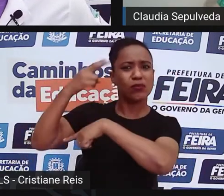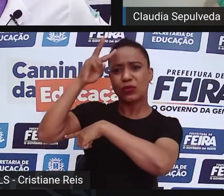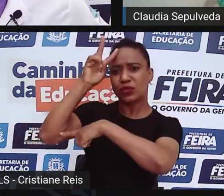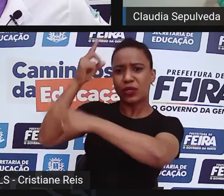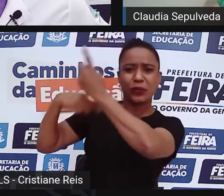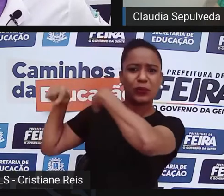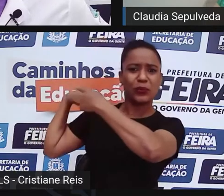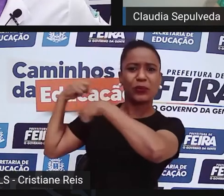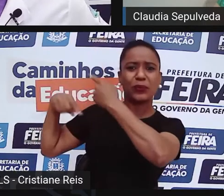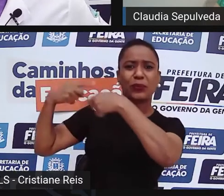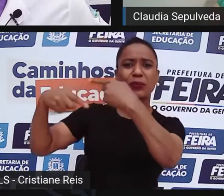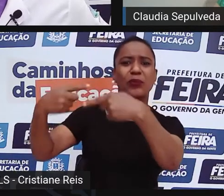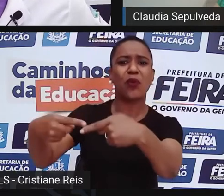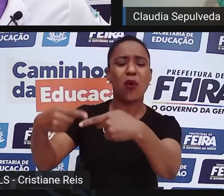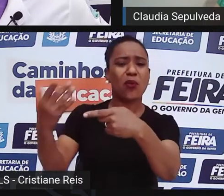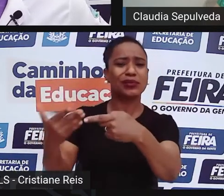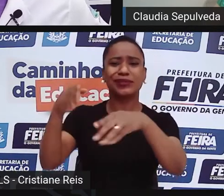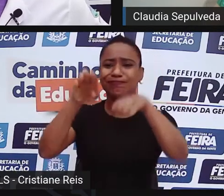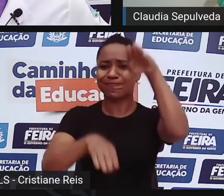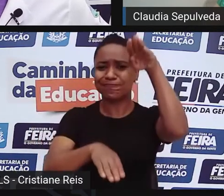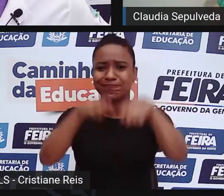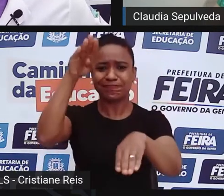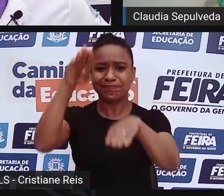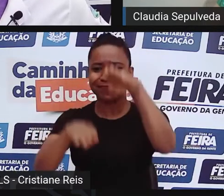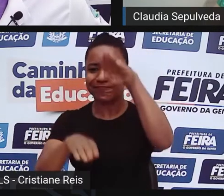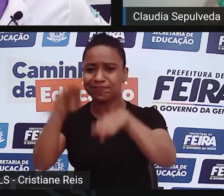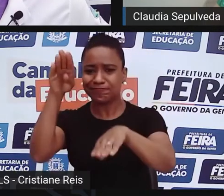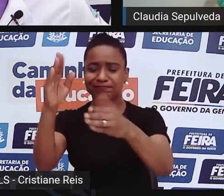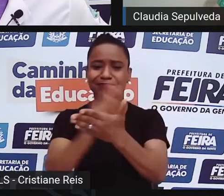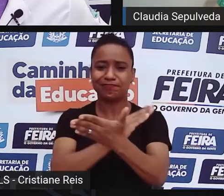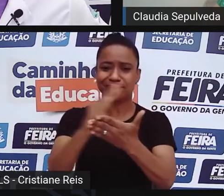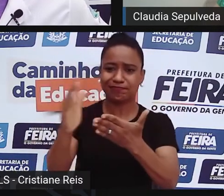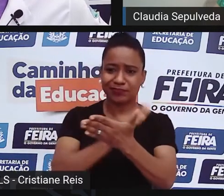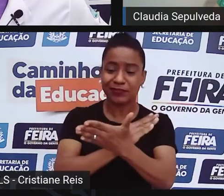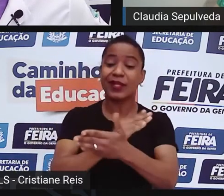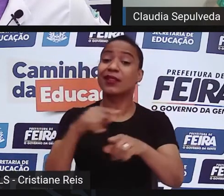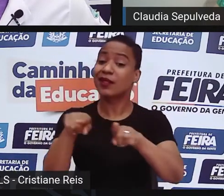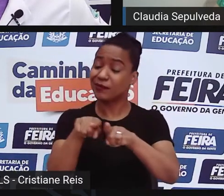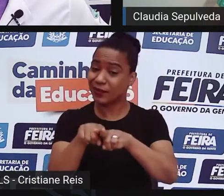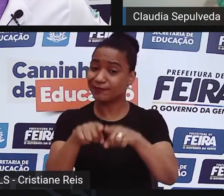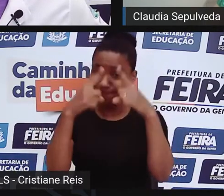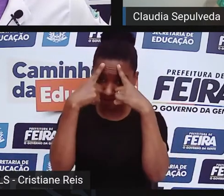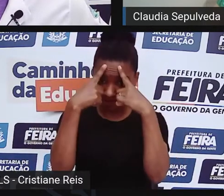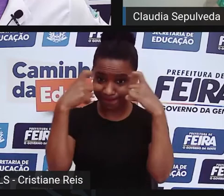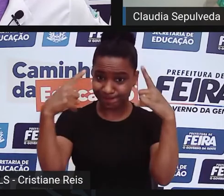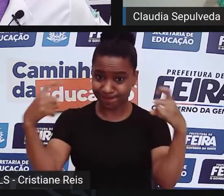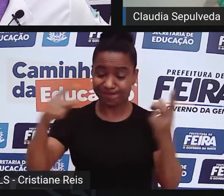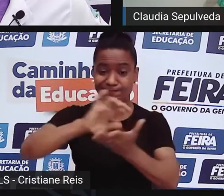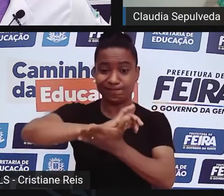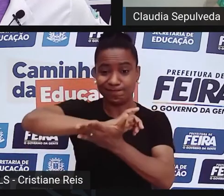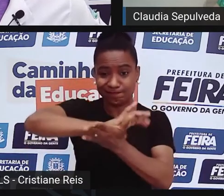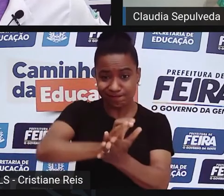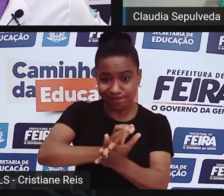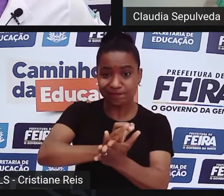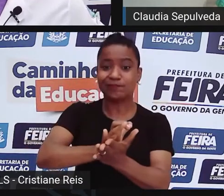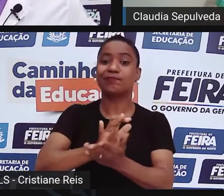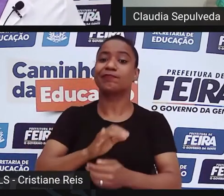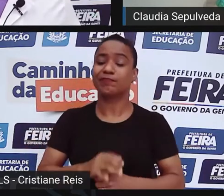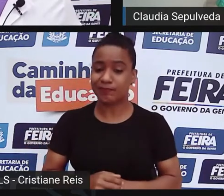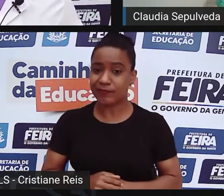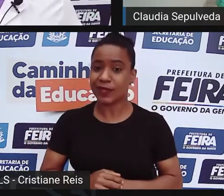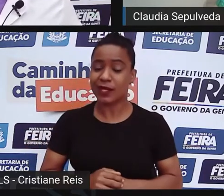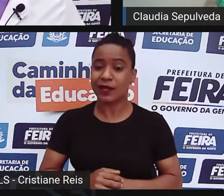desigualdades sociais nesse país e alguns dos processos de violência e de diminuição, não, quer dizer, de não